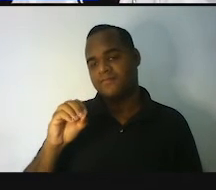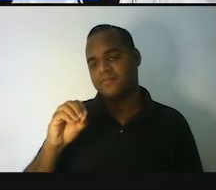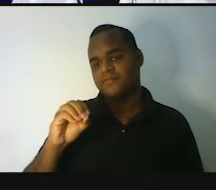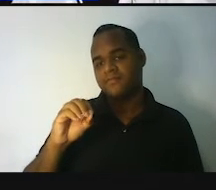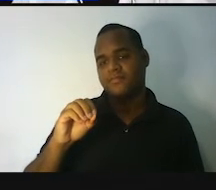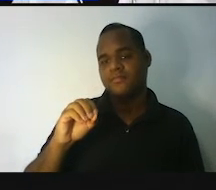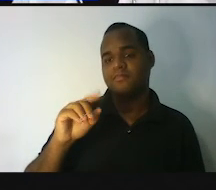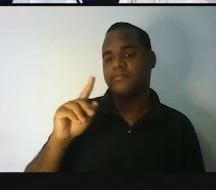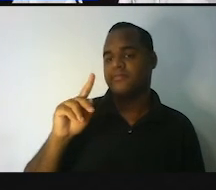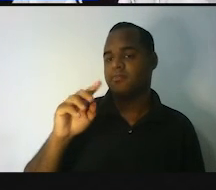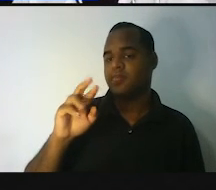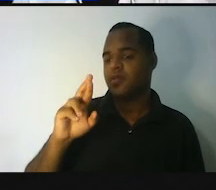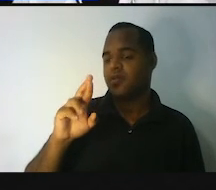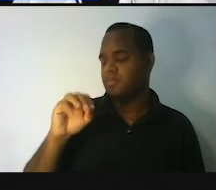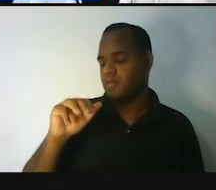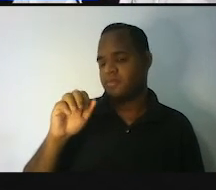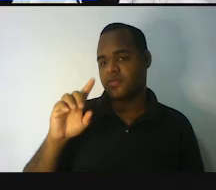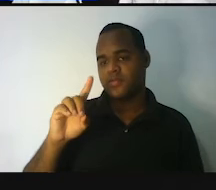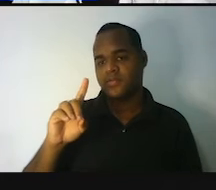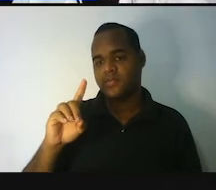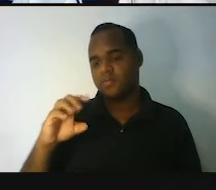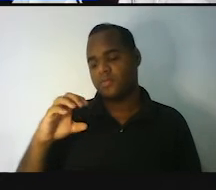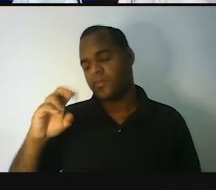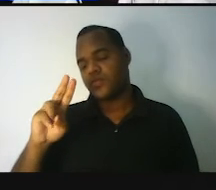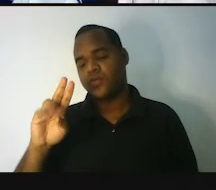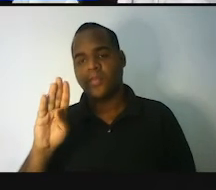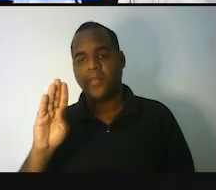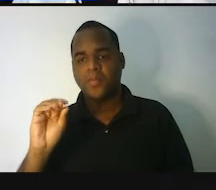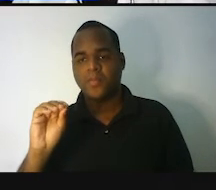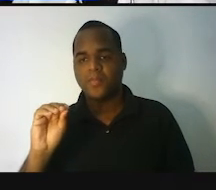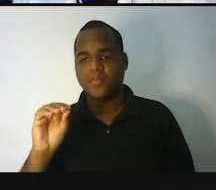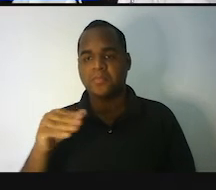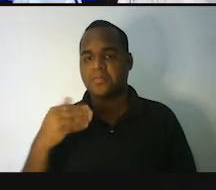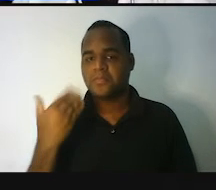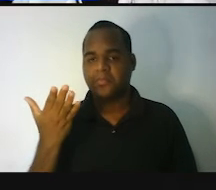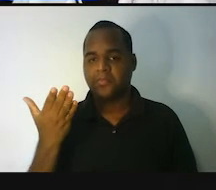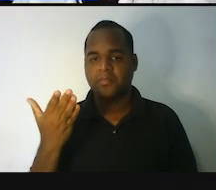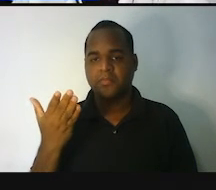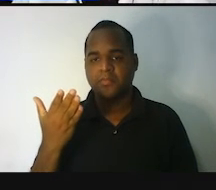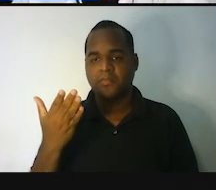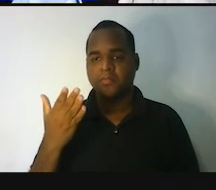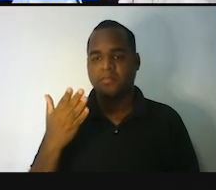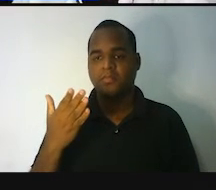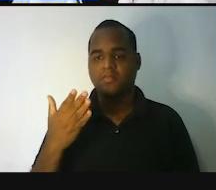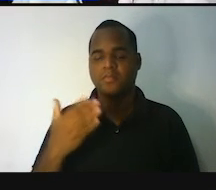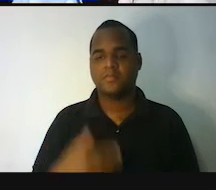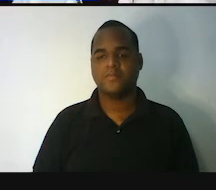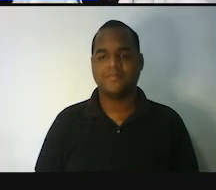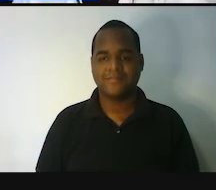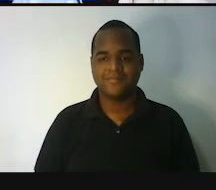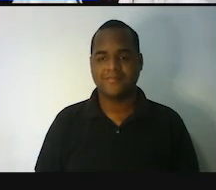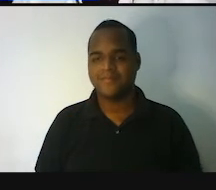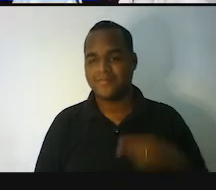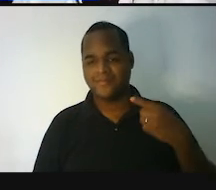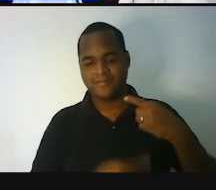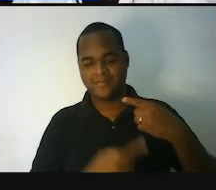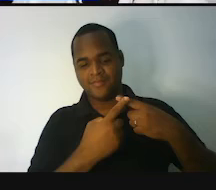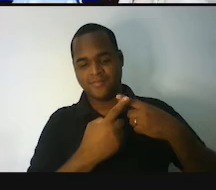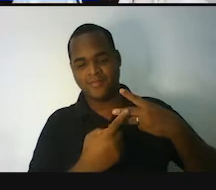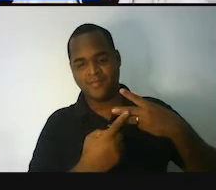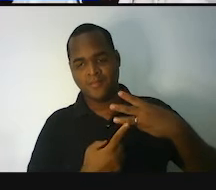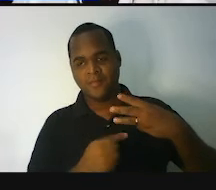É a pirâmide? Ou é o cubo? Qual dessas três formas